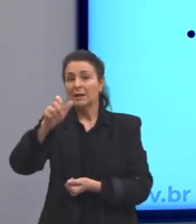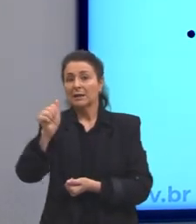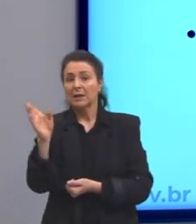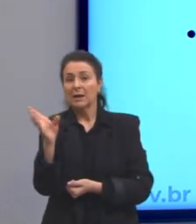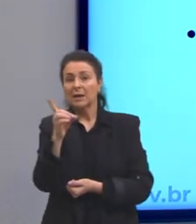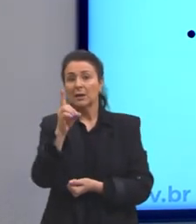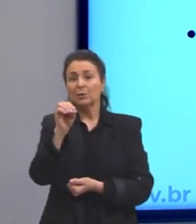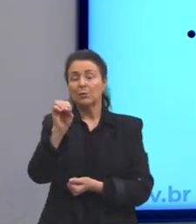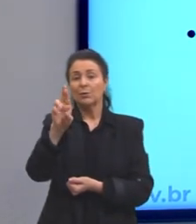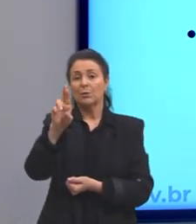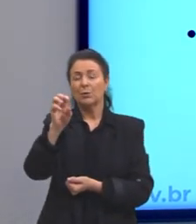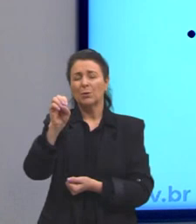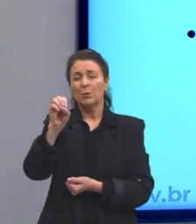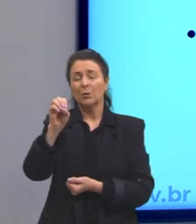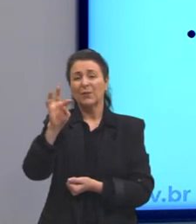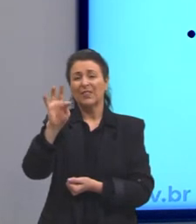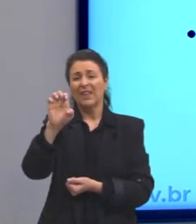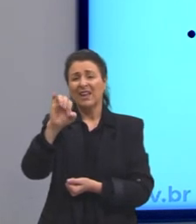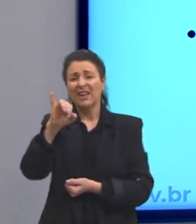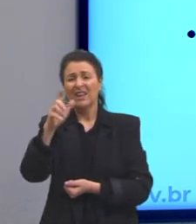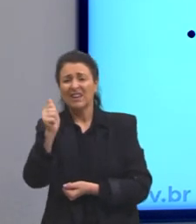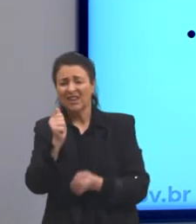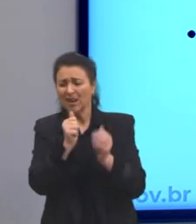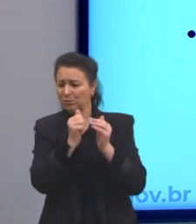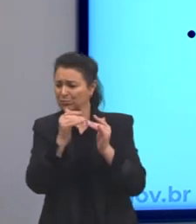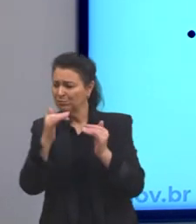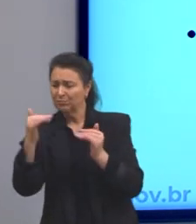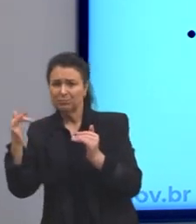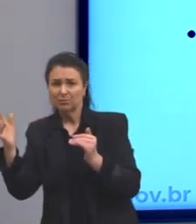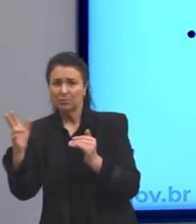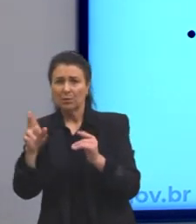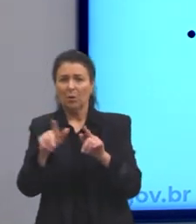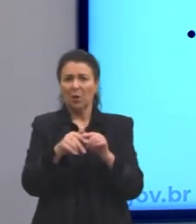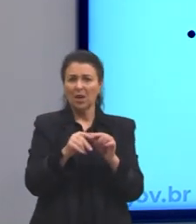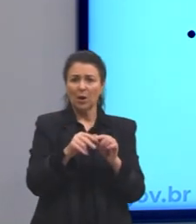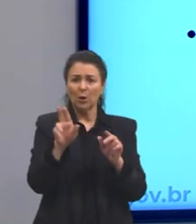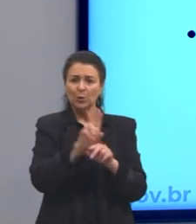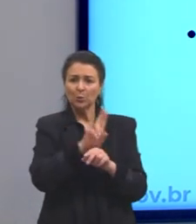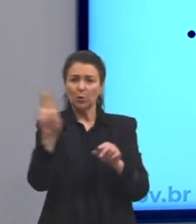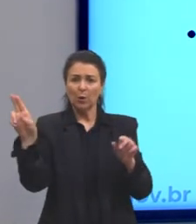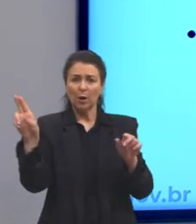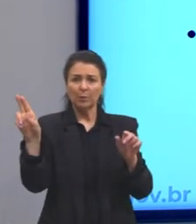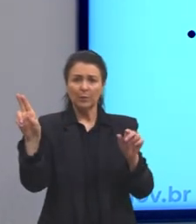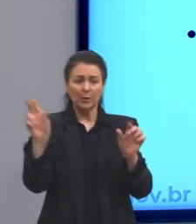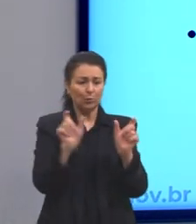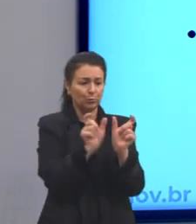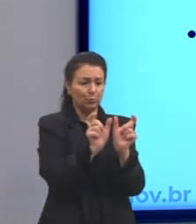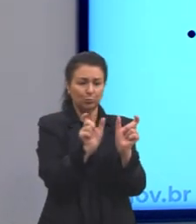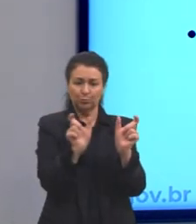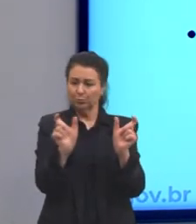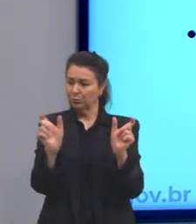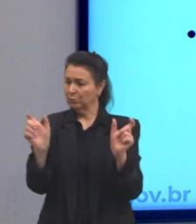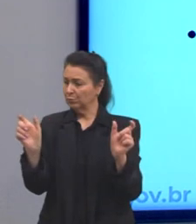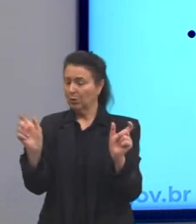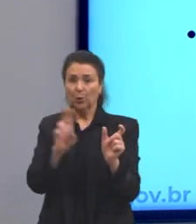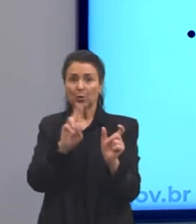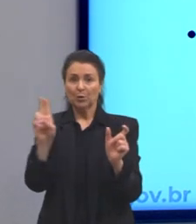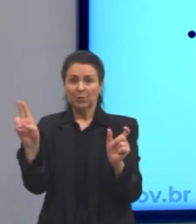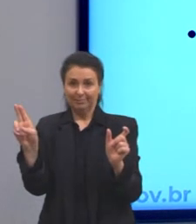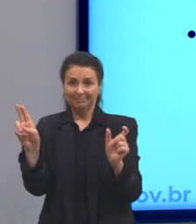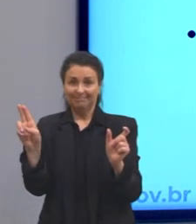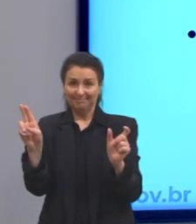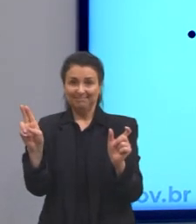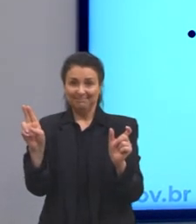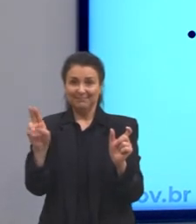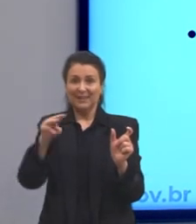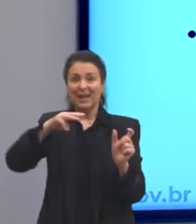Joaquina de Seixas Brandão. Olha que coisa linda esse sobrenome. Olha que nome bonito. Então, ele dá um nome de